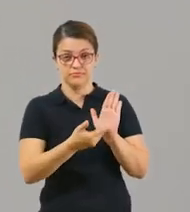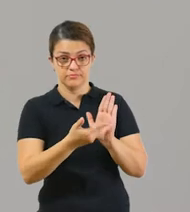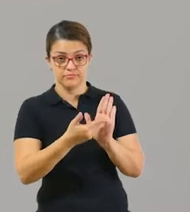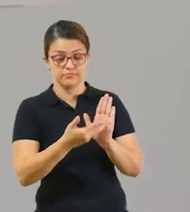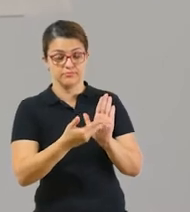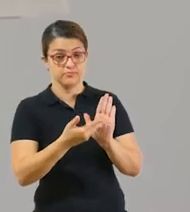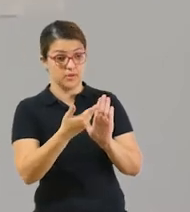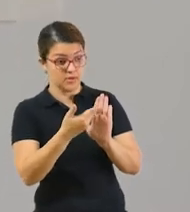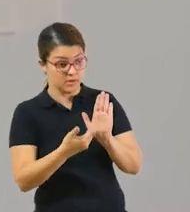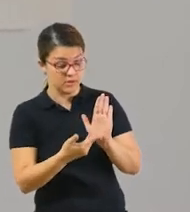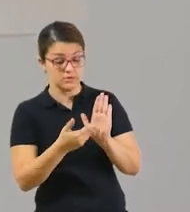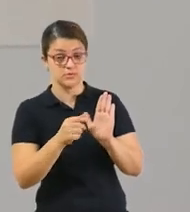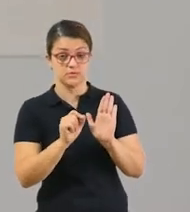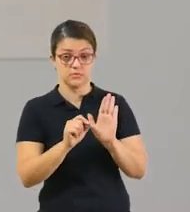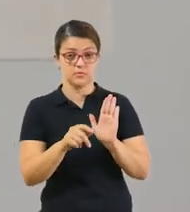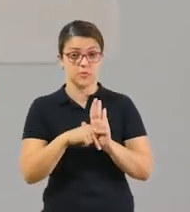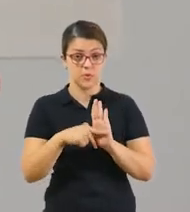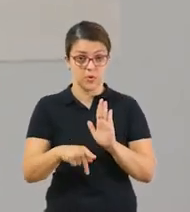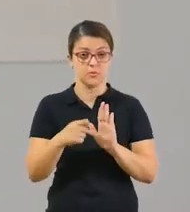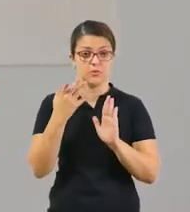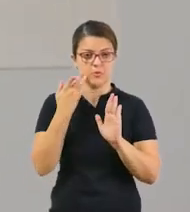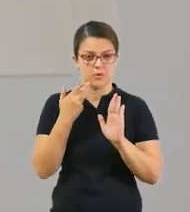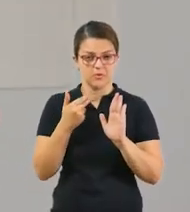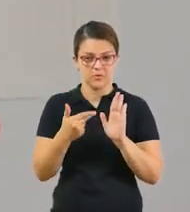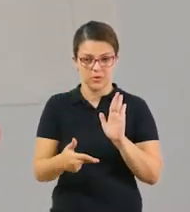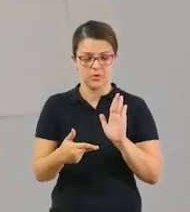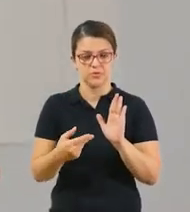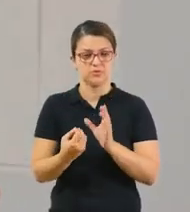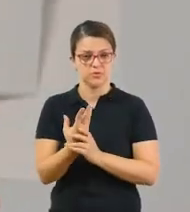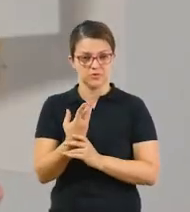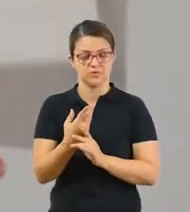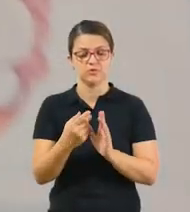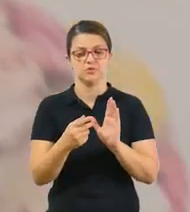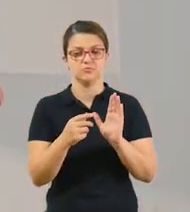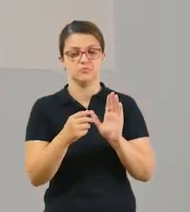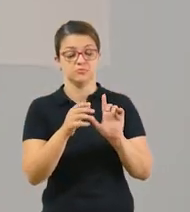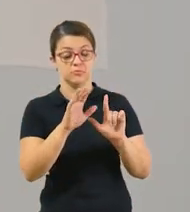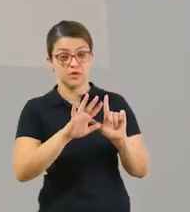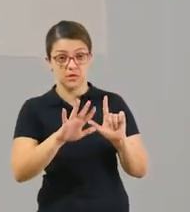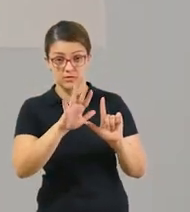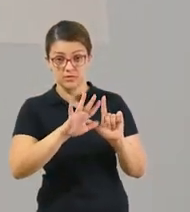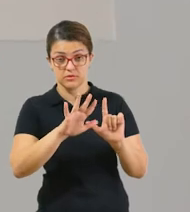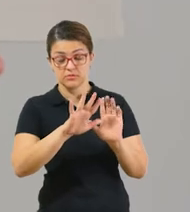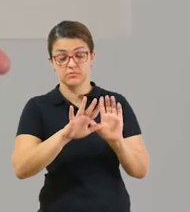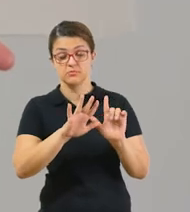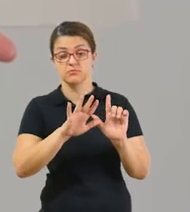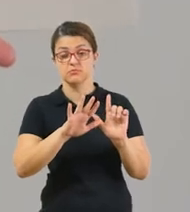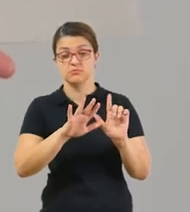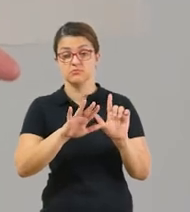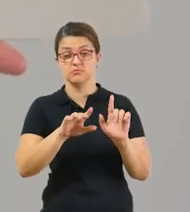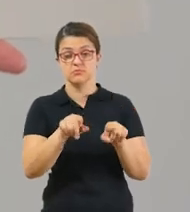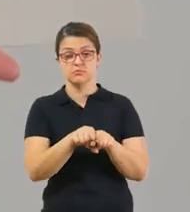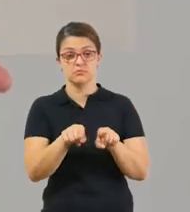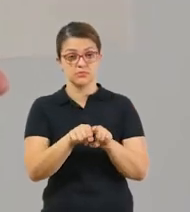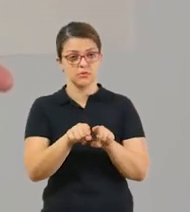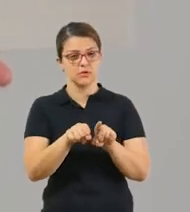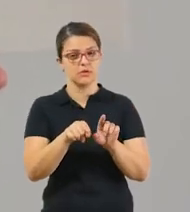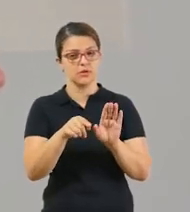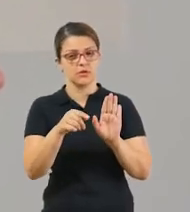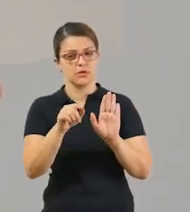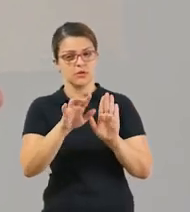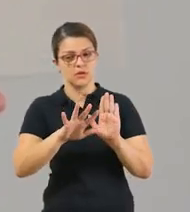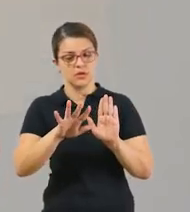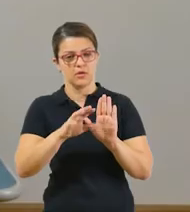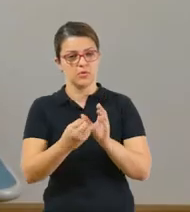Esta alguns alimentos de origem animal e por fim esta aqui os alimentos de origem